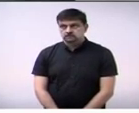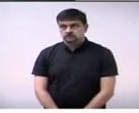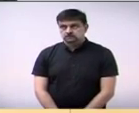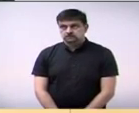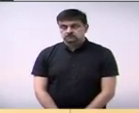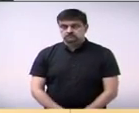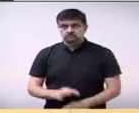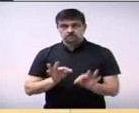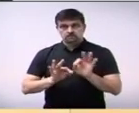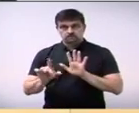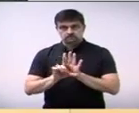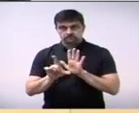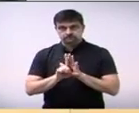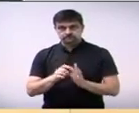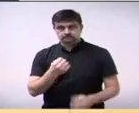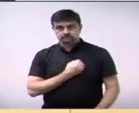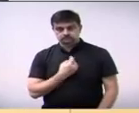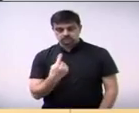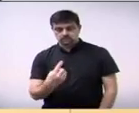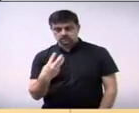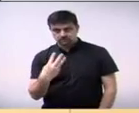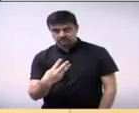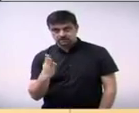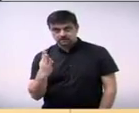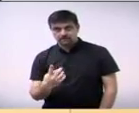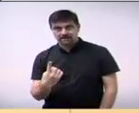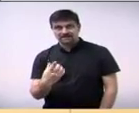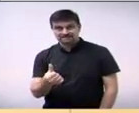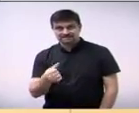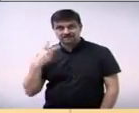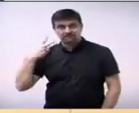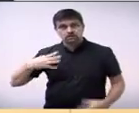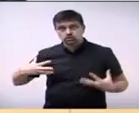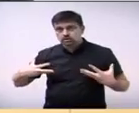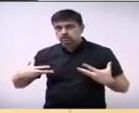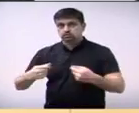O projeto de lei nº 13-16 foi aprovado por unanimidade.